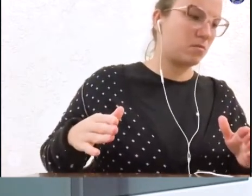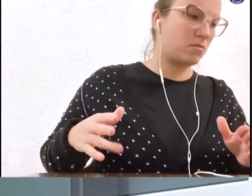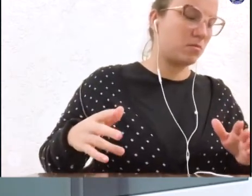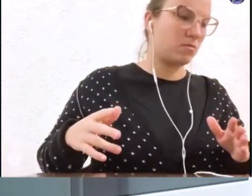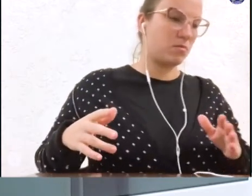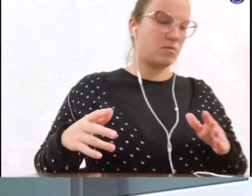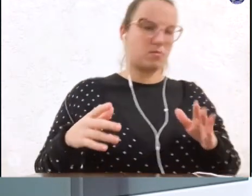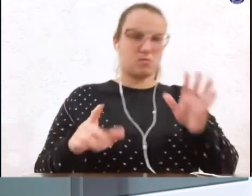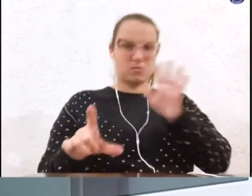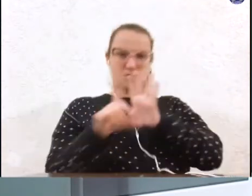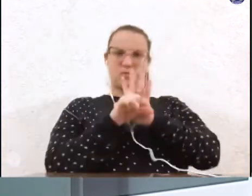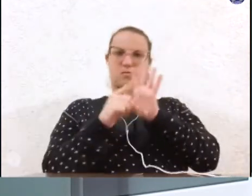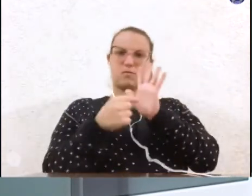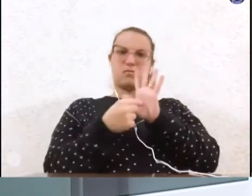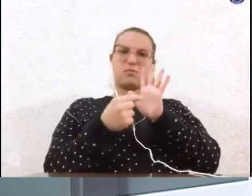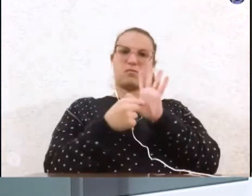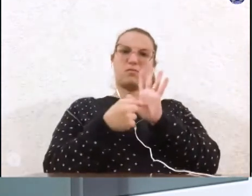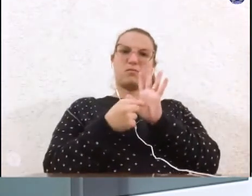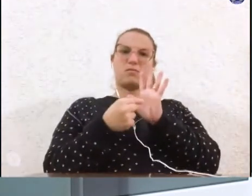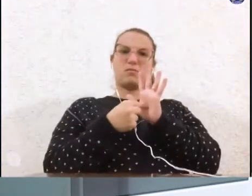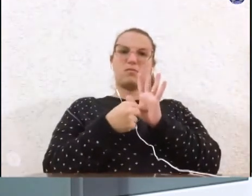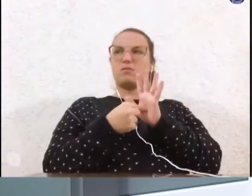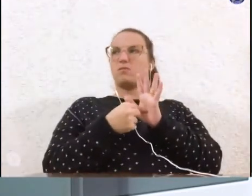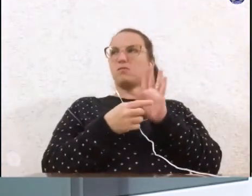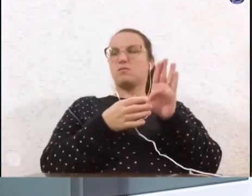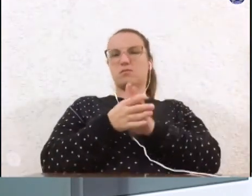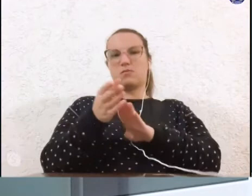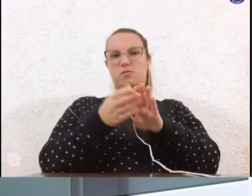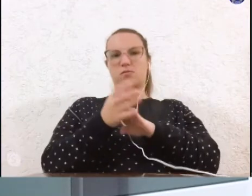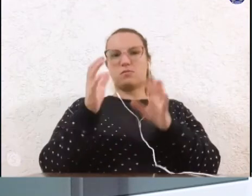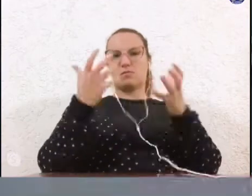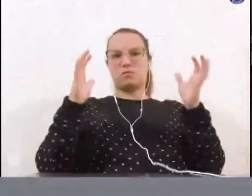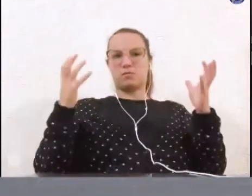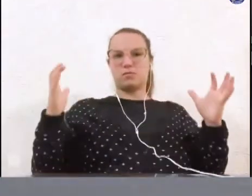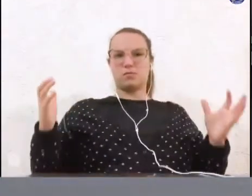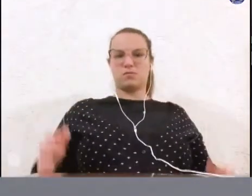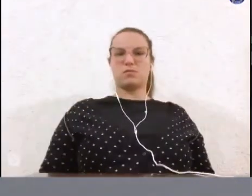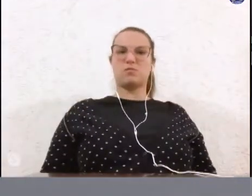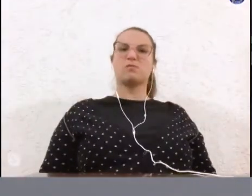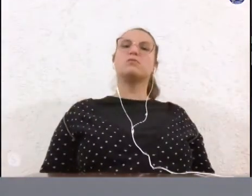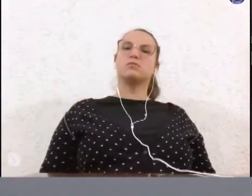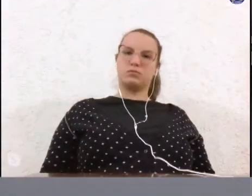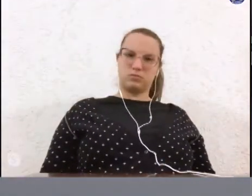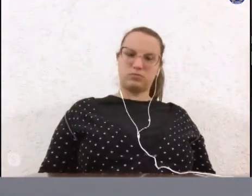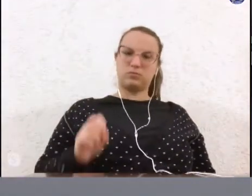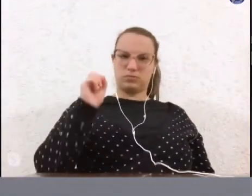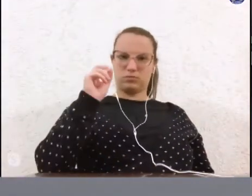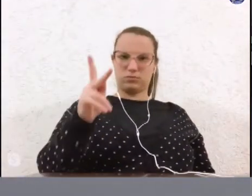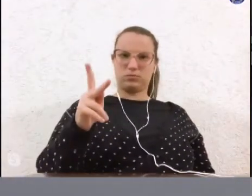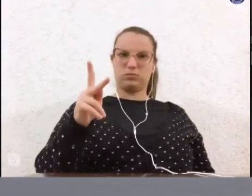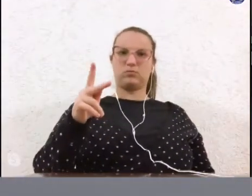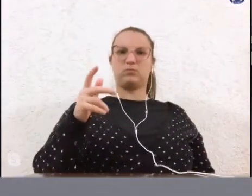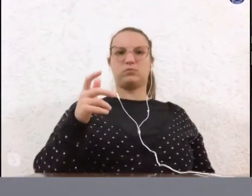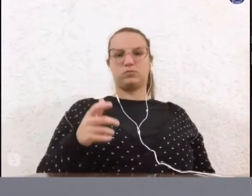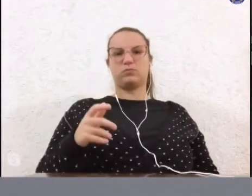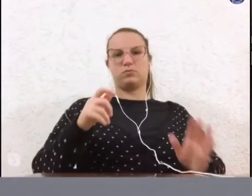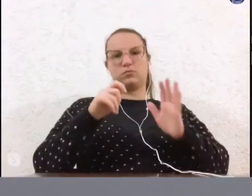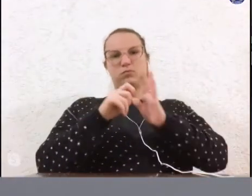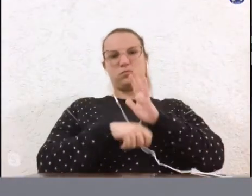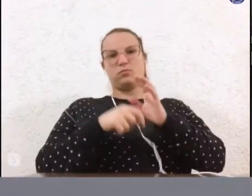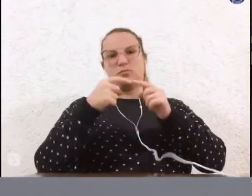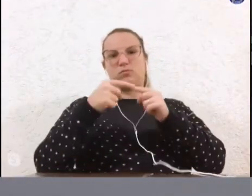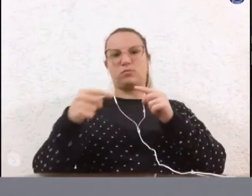a lei do do do conselho do meio ambiente senhor presidente é rejeitado a pedido de vossa excelência está concedida a vista por uma sessão